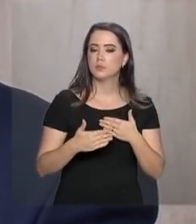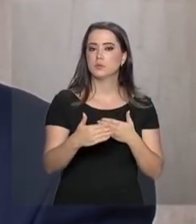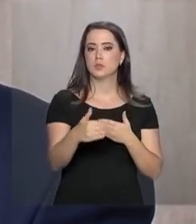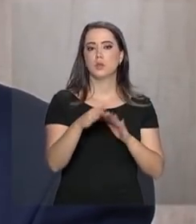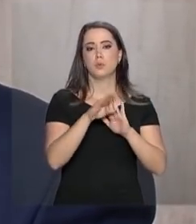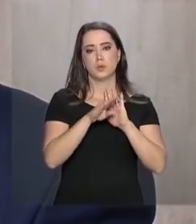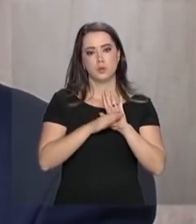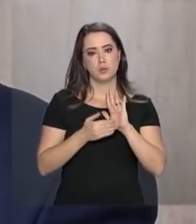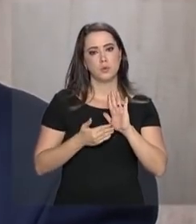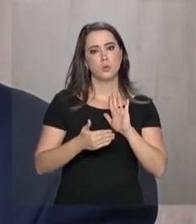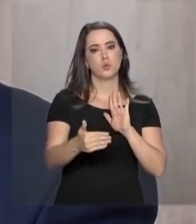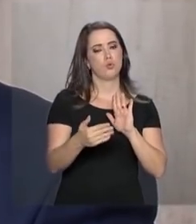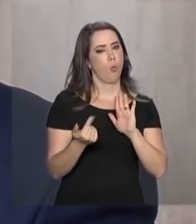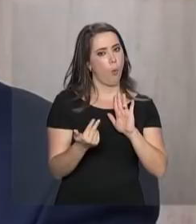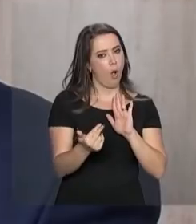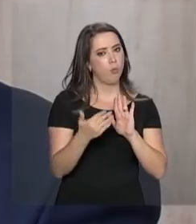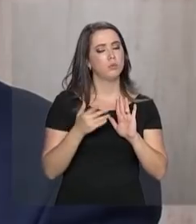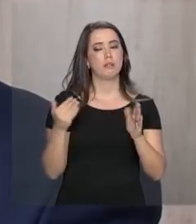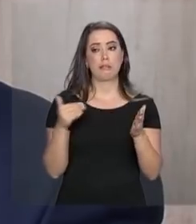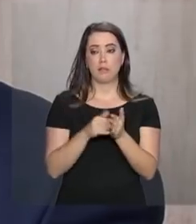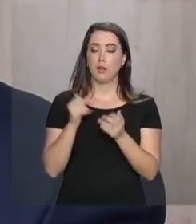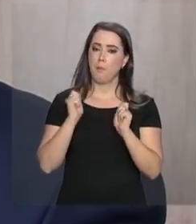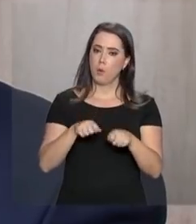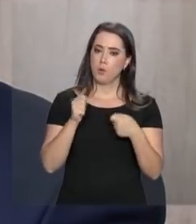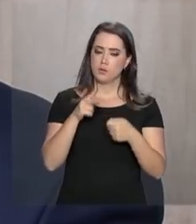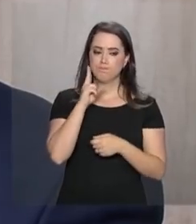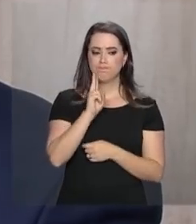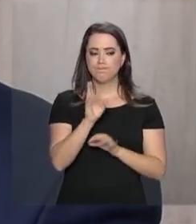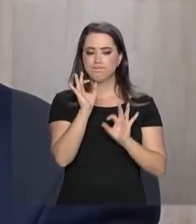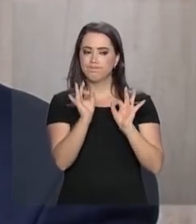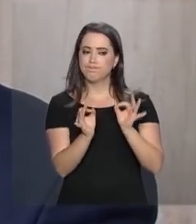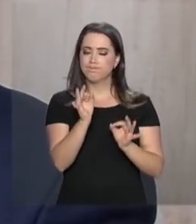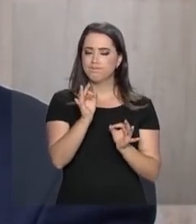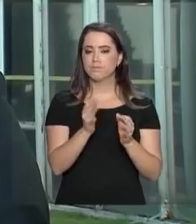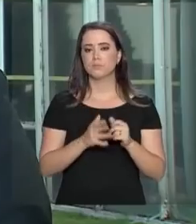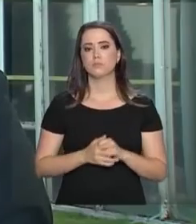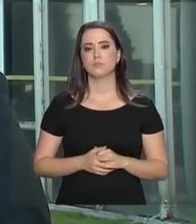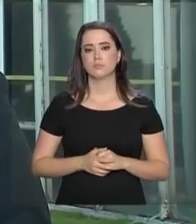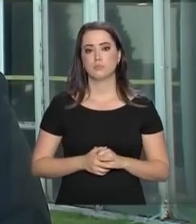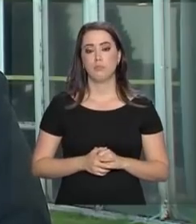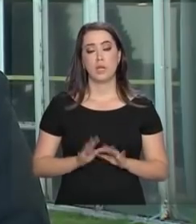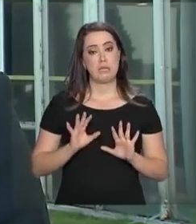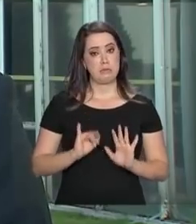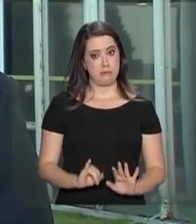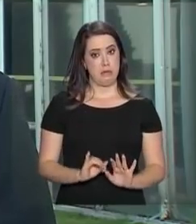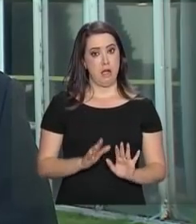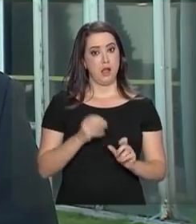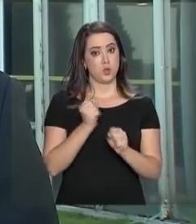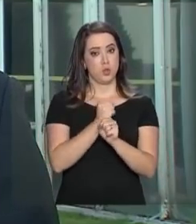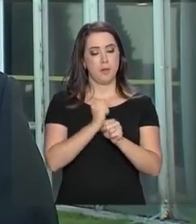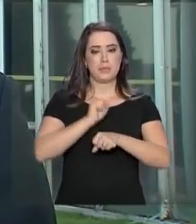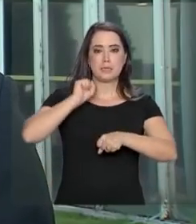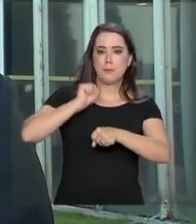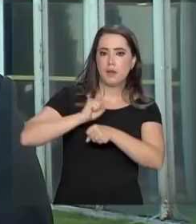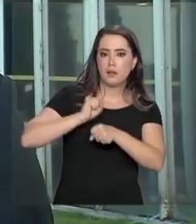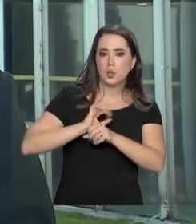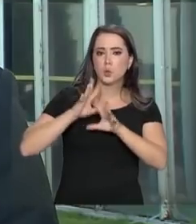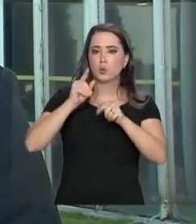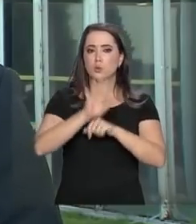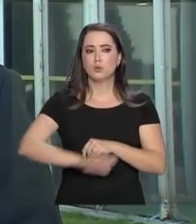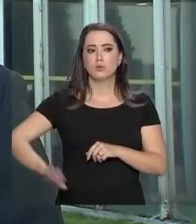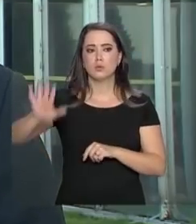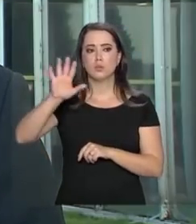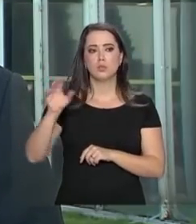o programa continua como está até que a gente possa ter uma avaliação mais profunda. Sobre as obras paralisadas em todo o Brasil,